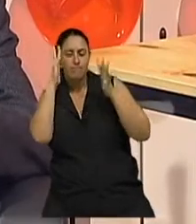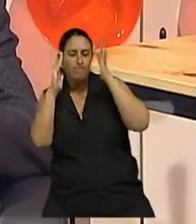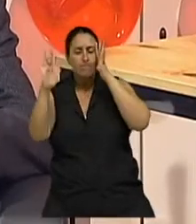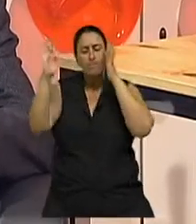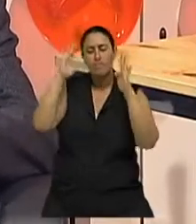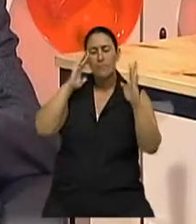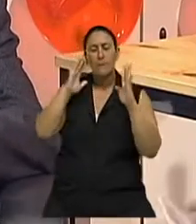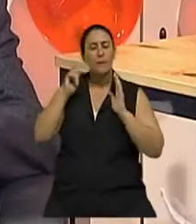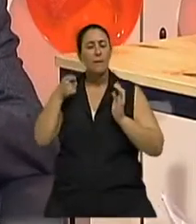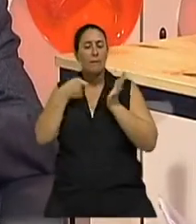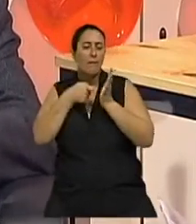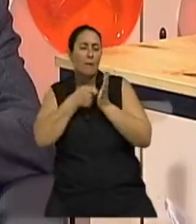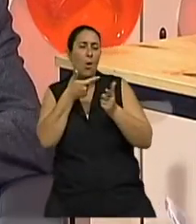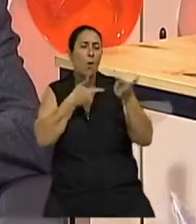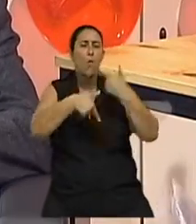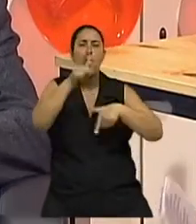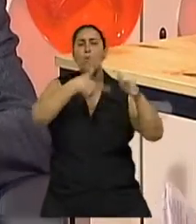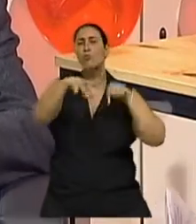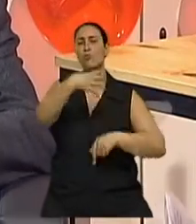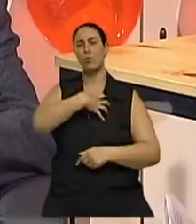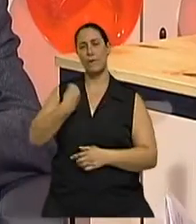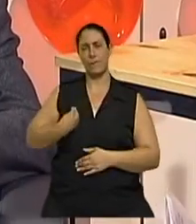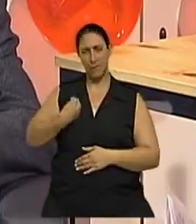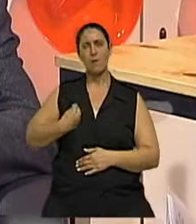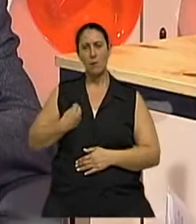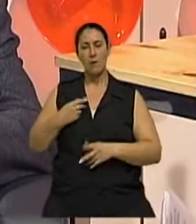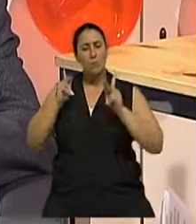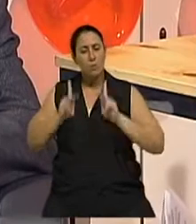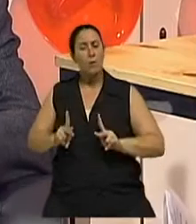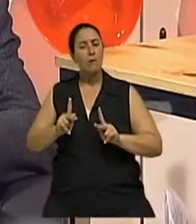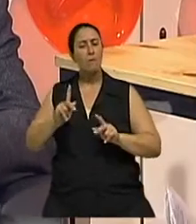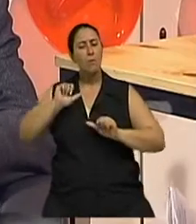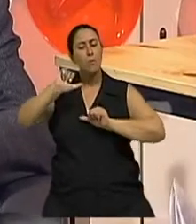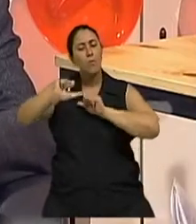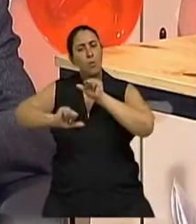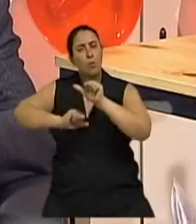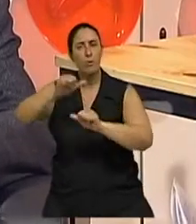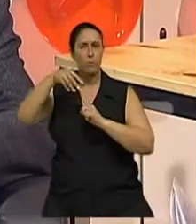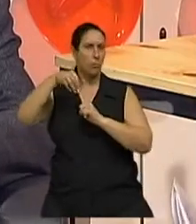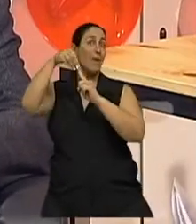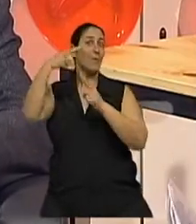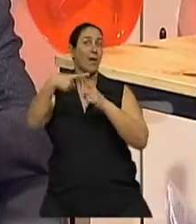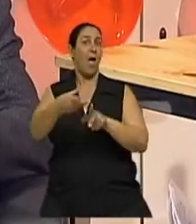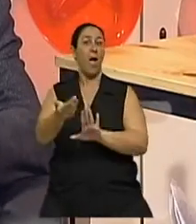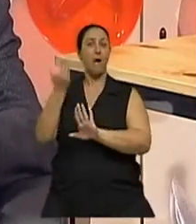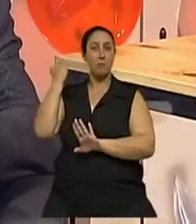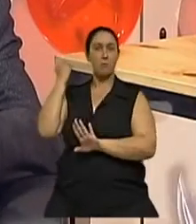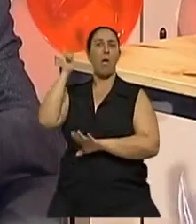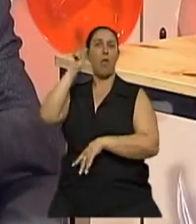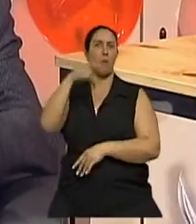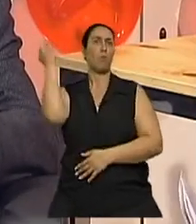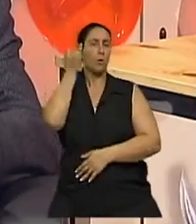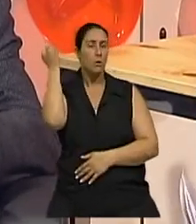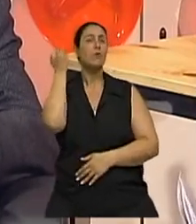encontrando uma outra forma de viver, né? Vai modificando as prioridades de vida, quer dizer, algumas coisas que eram centrais, quando